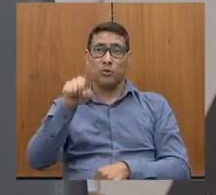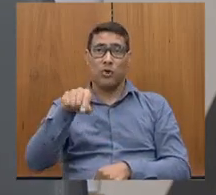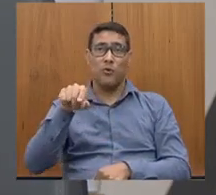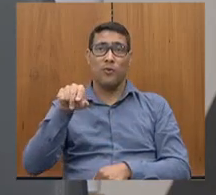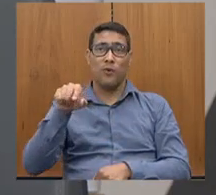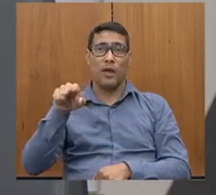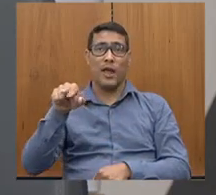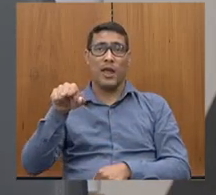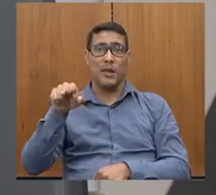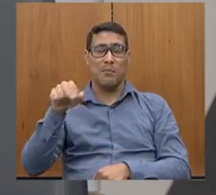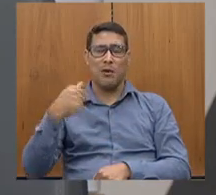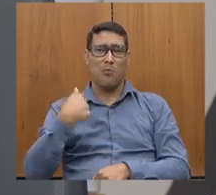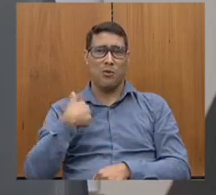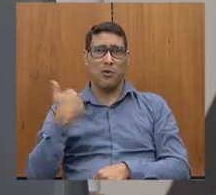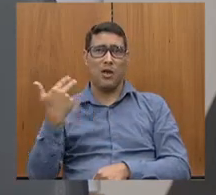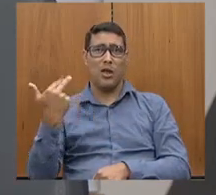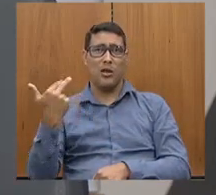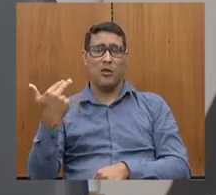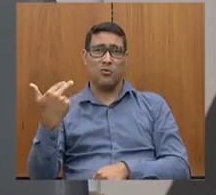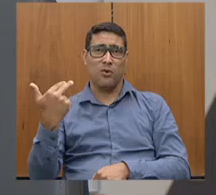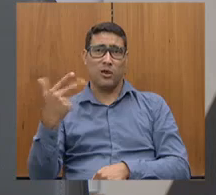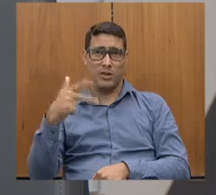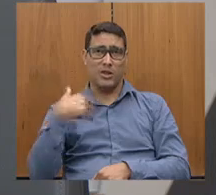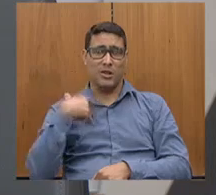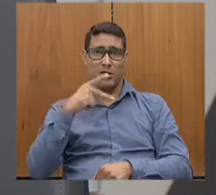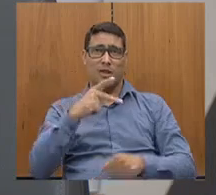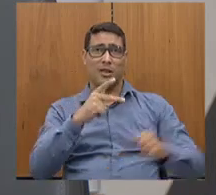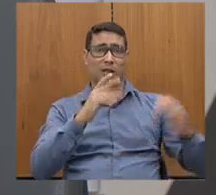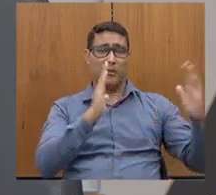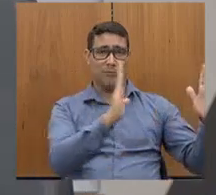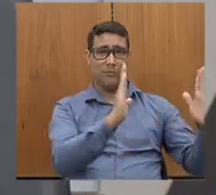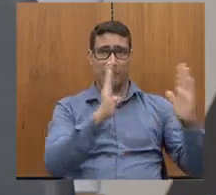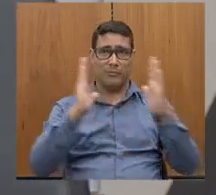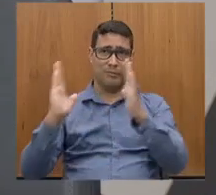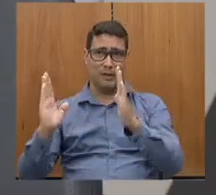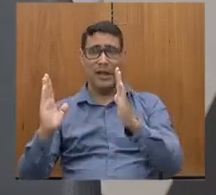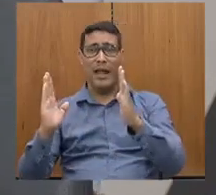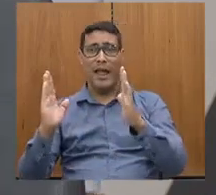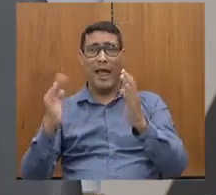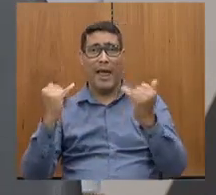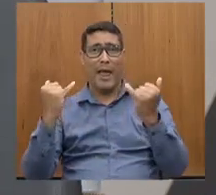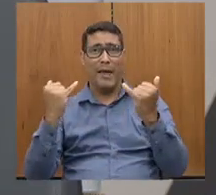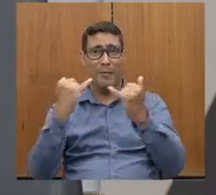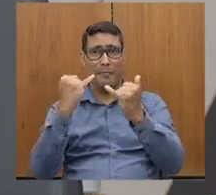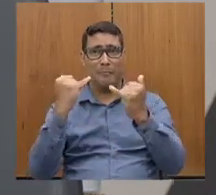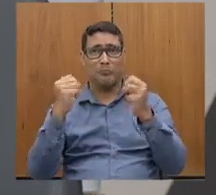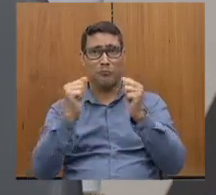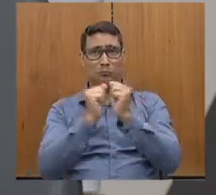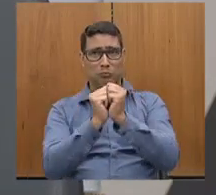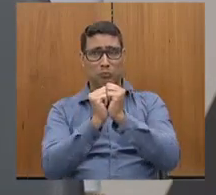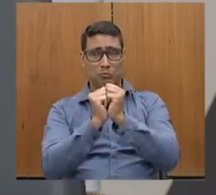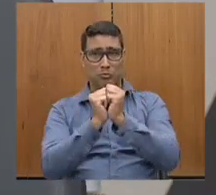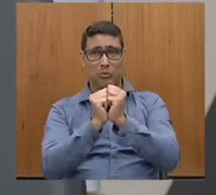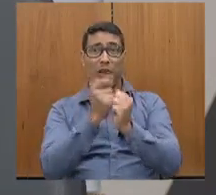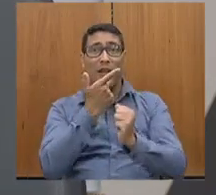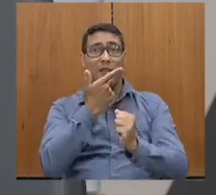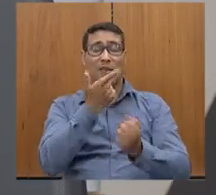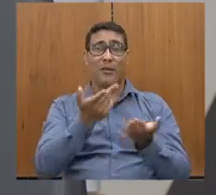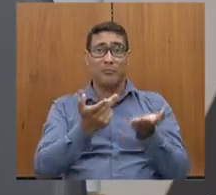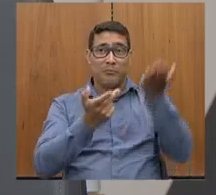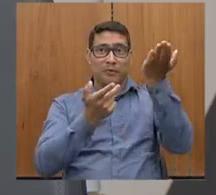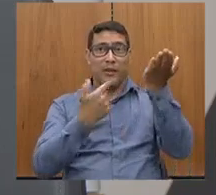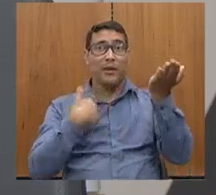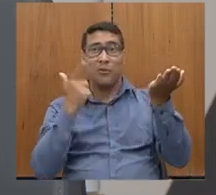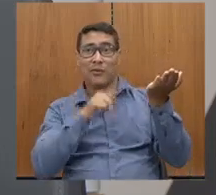praticamente anexo. Quando ele fala um pouquinho mais alto, quem não fala, eu escuto lá da minha... É outra pessoa, sabe, João?